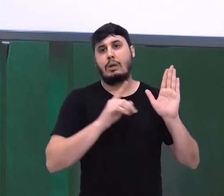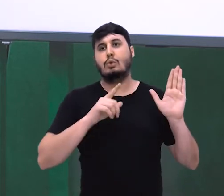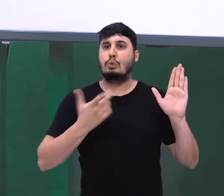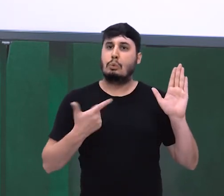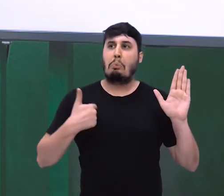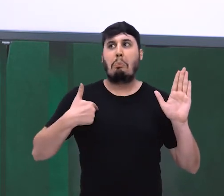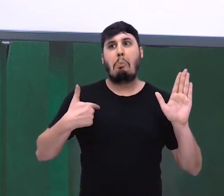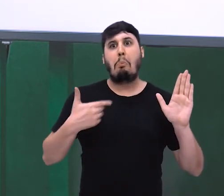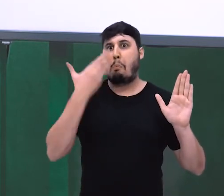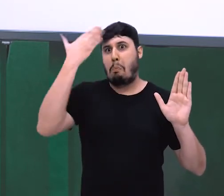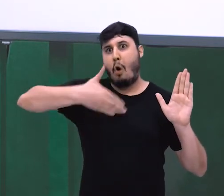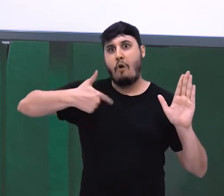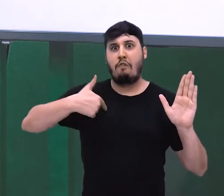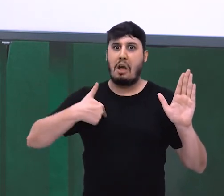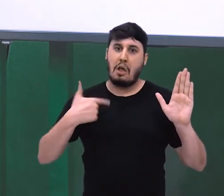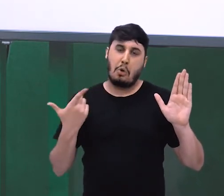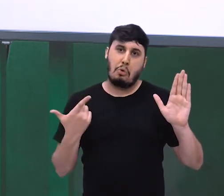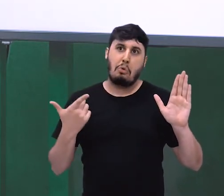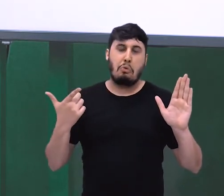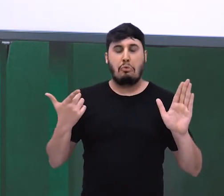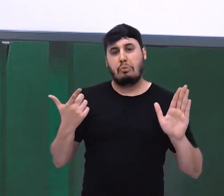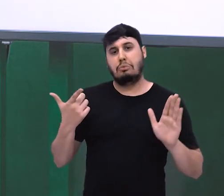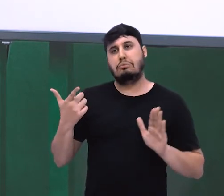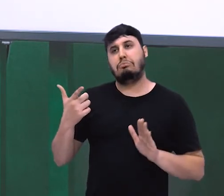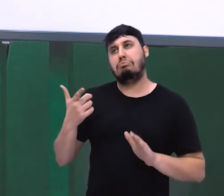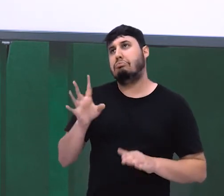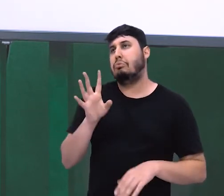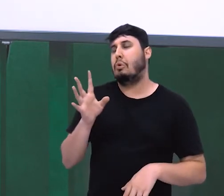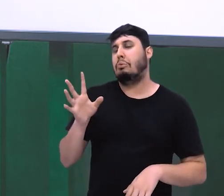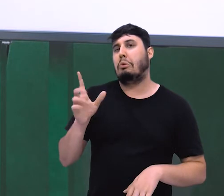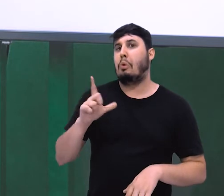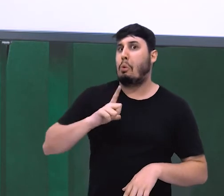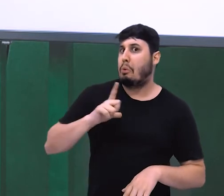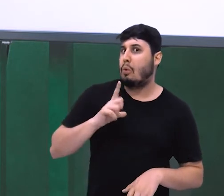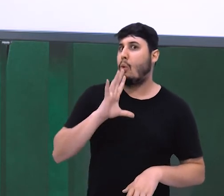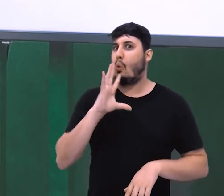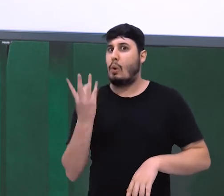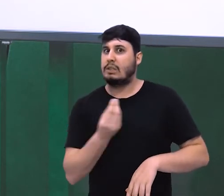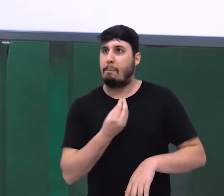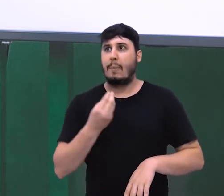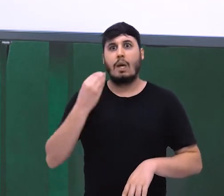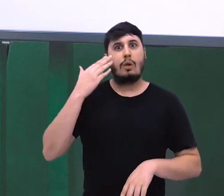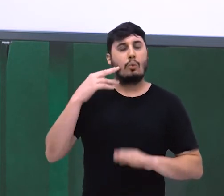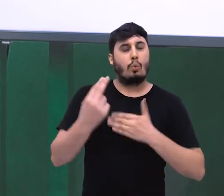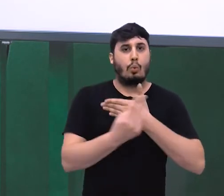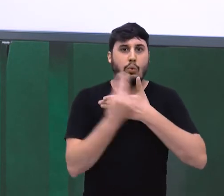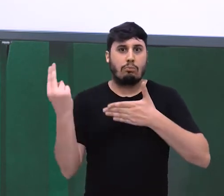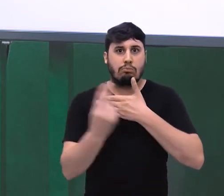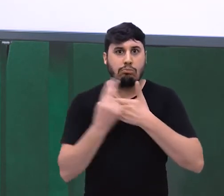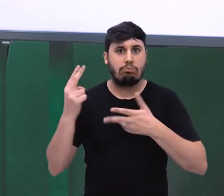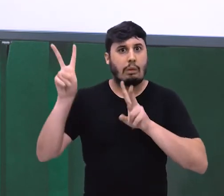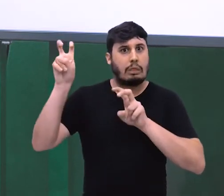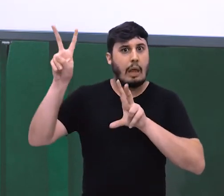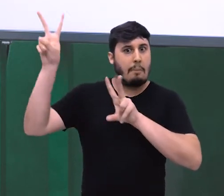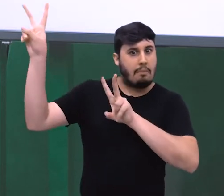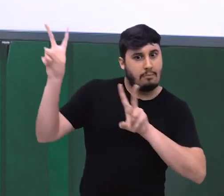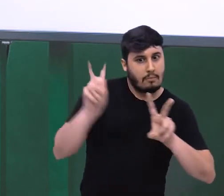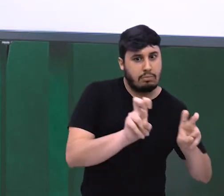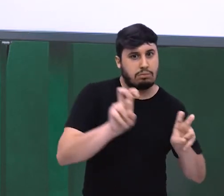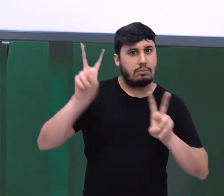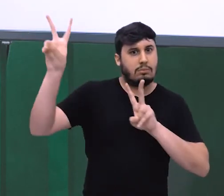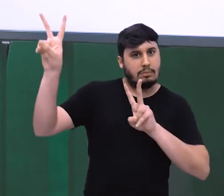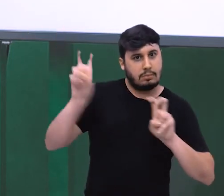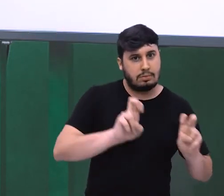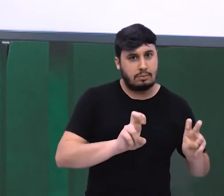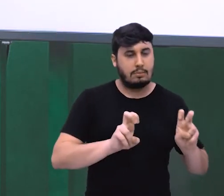um pensador, um filósofo, alguém famoso, alguém especialista naquele tema que a gente está